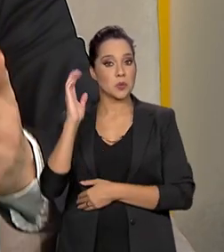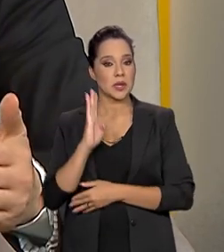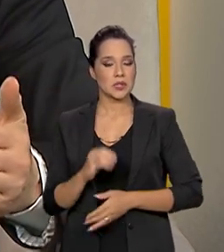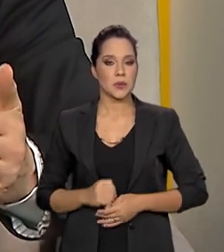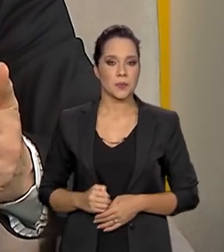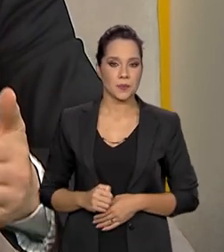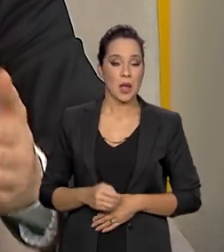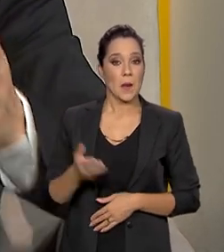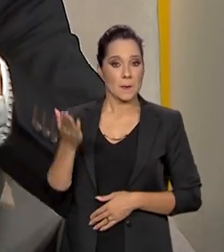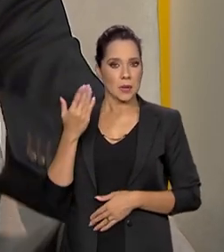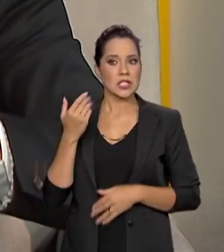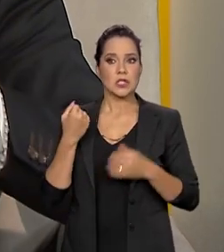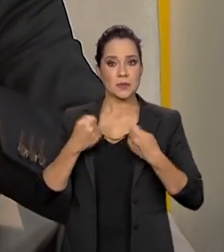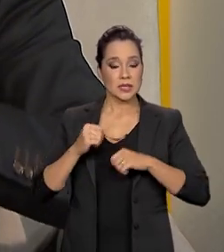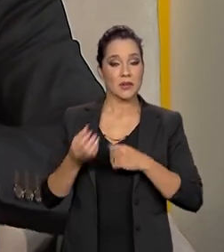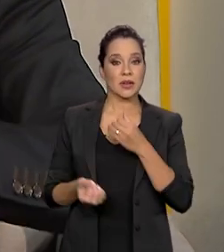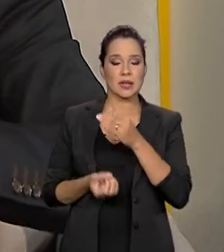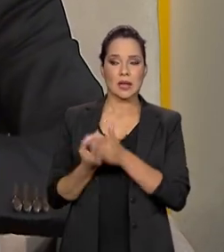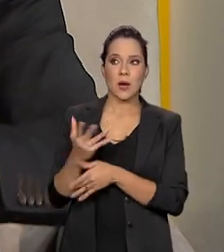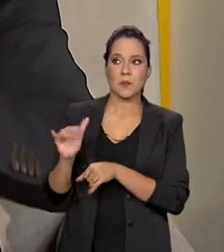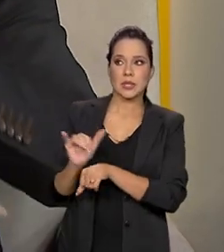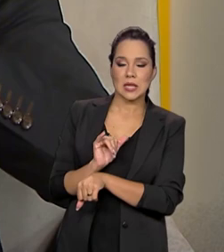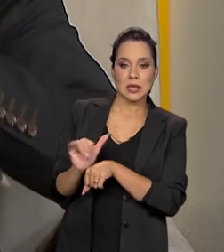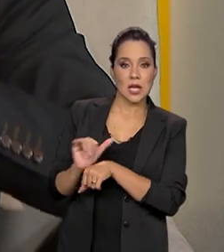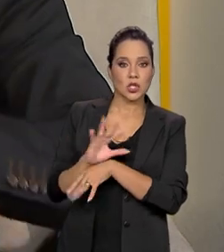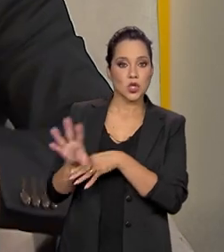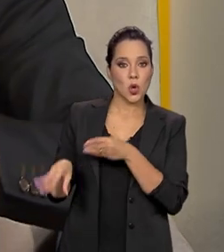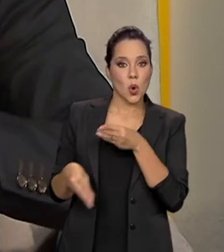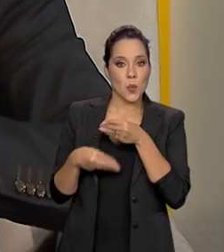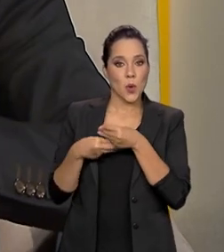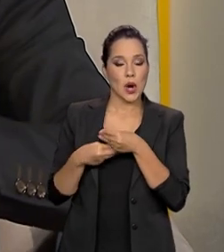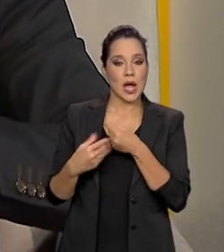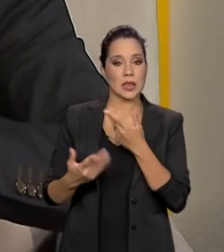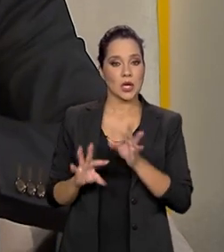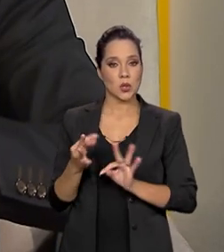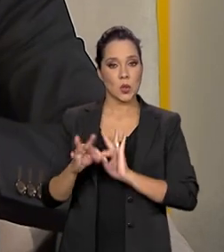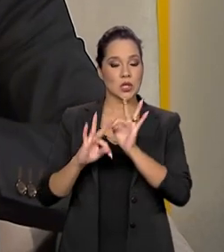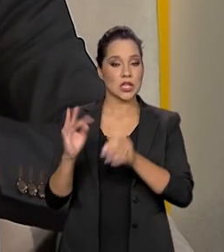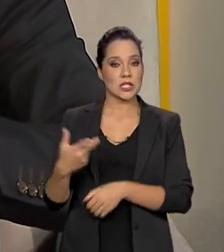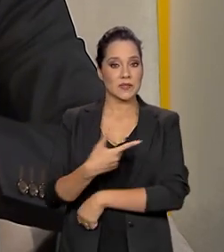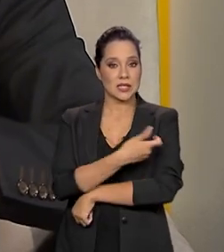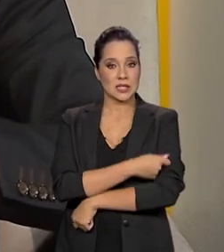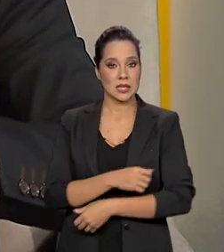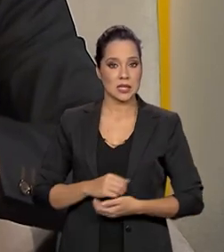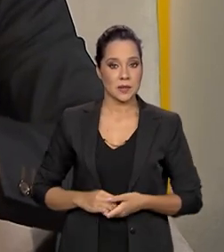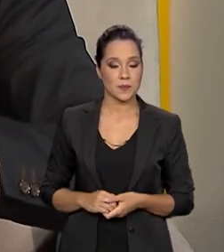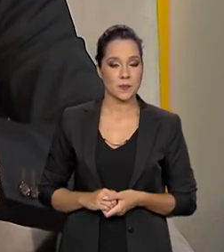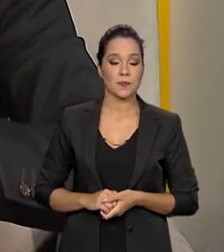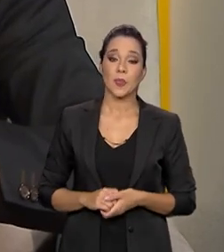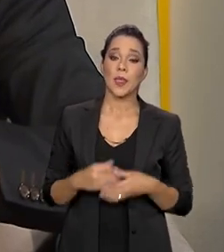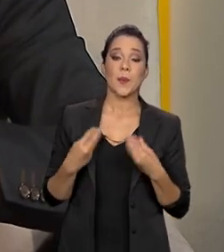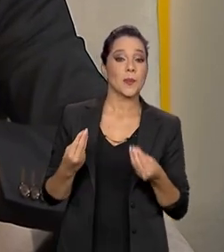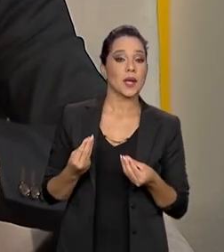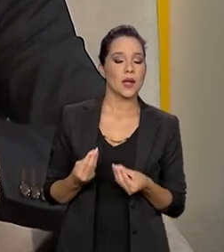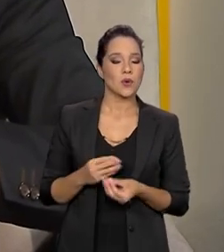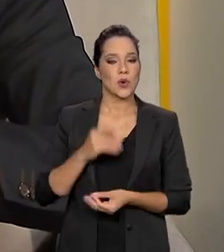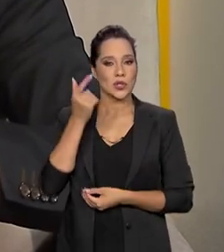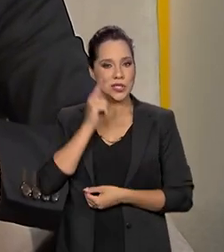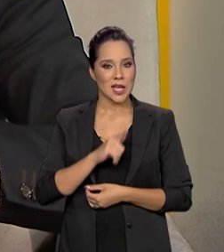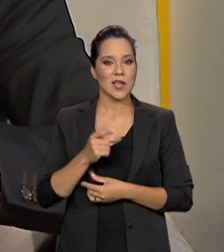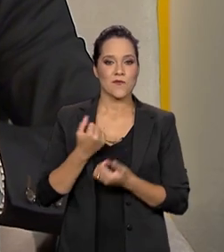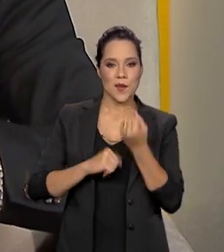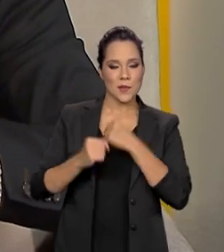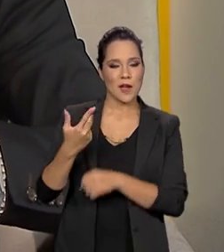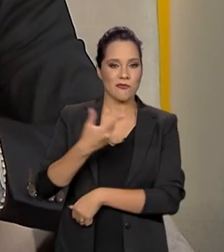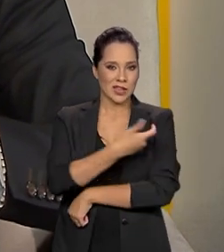Nós tínhamos que criar uma estratégia de incorporar as novas tecnologias de vacinas para que a gente pudesse produzir